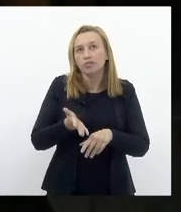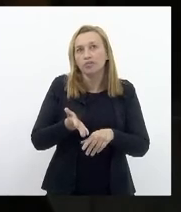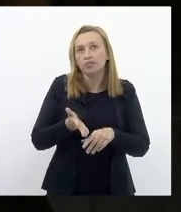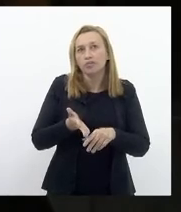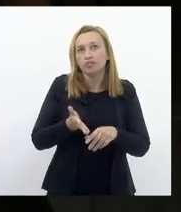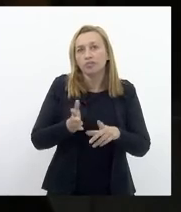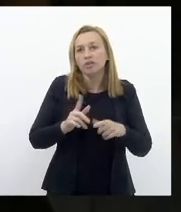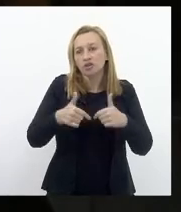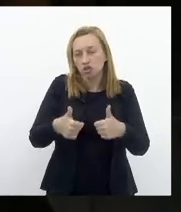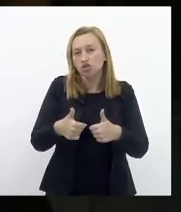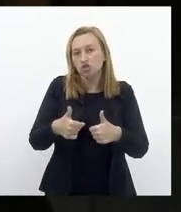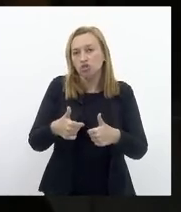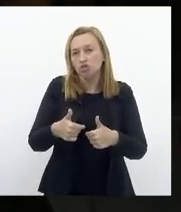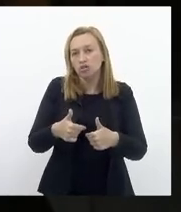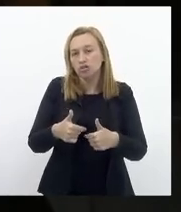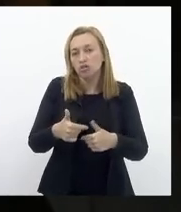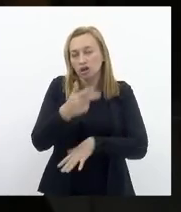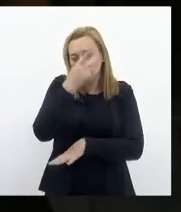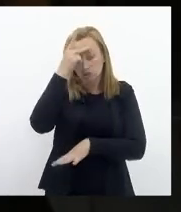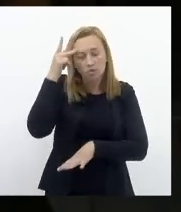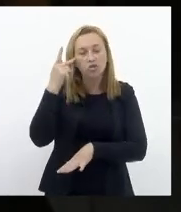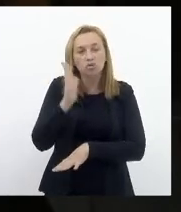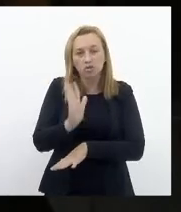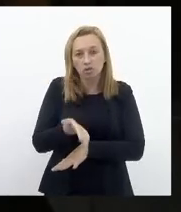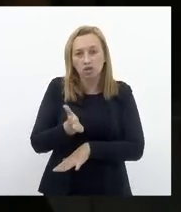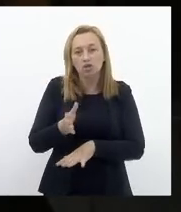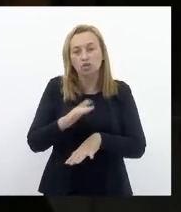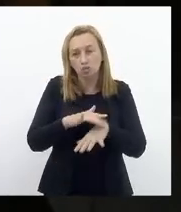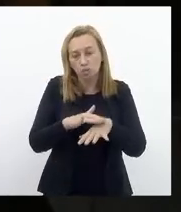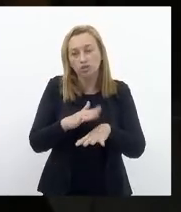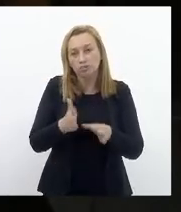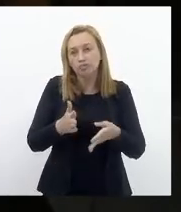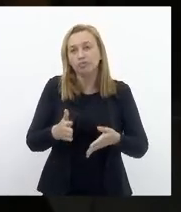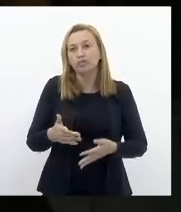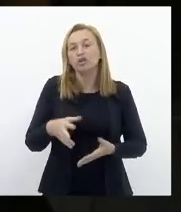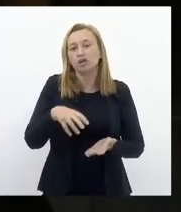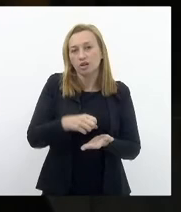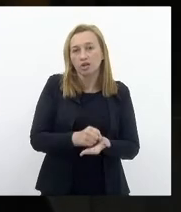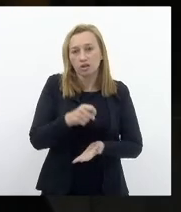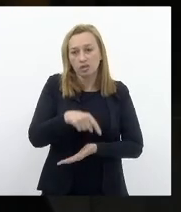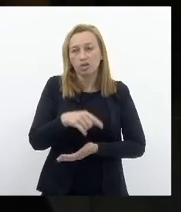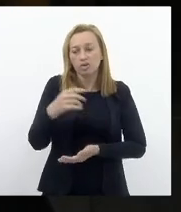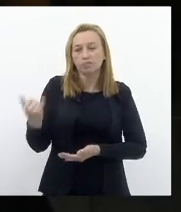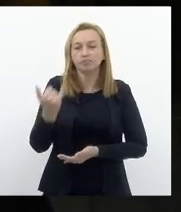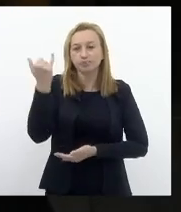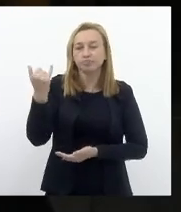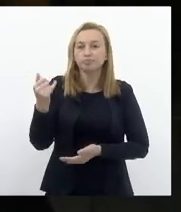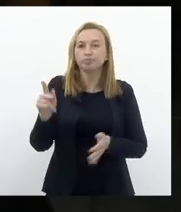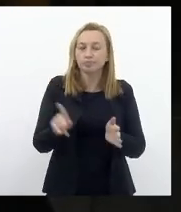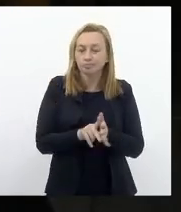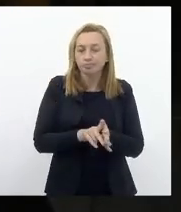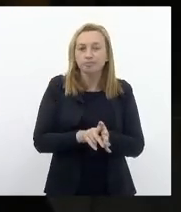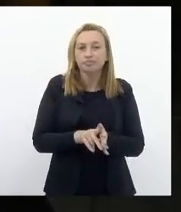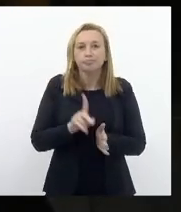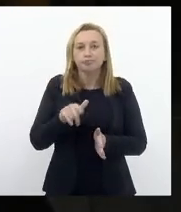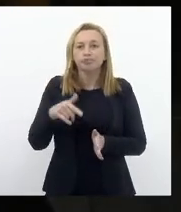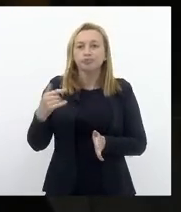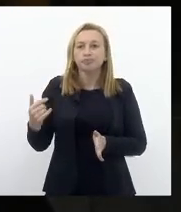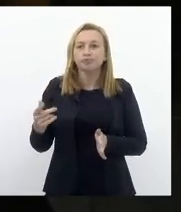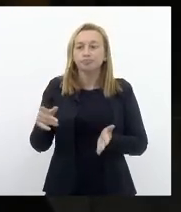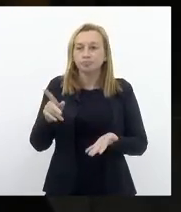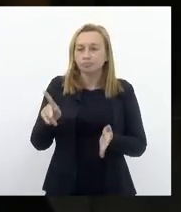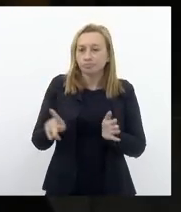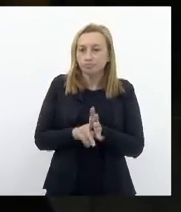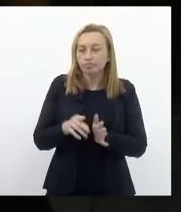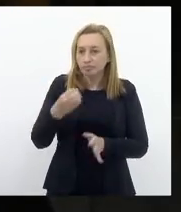Atingindo Que atingiram As pessoas Assim Doentes Então faço aqui O registro Da importância Desse projeto É um projeto De alto nível